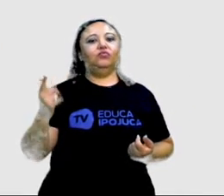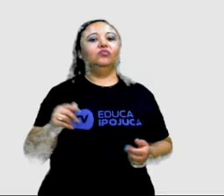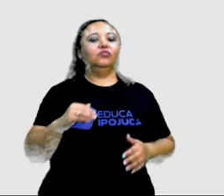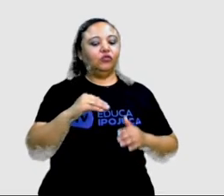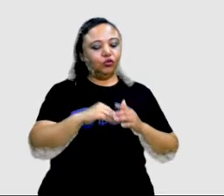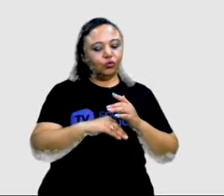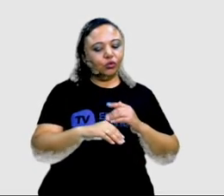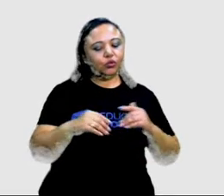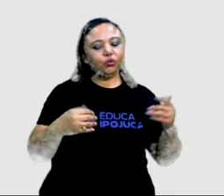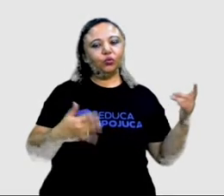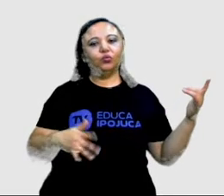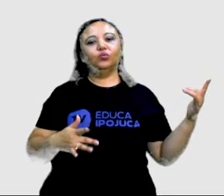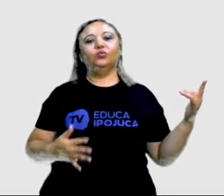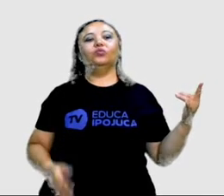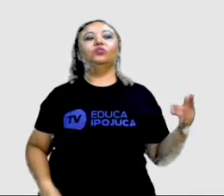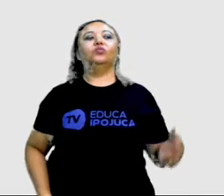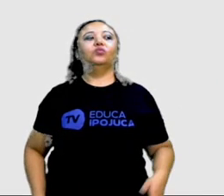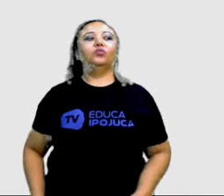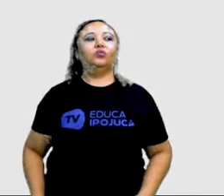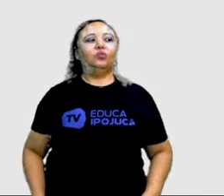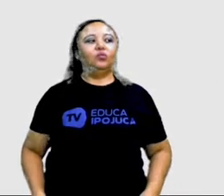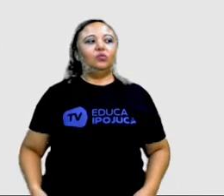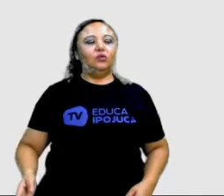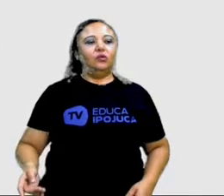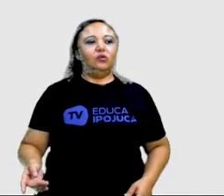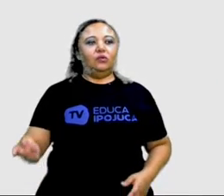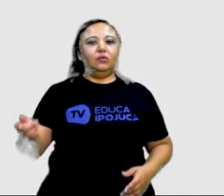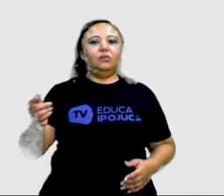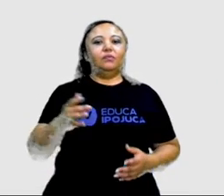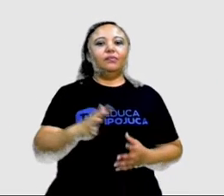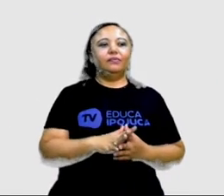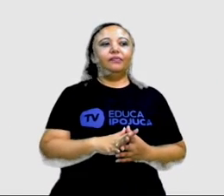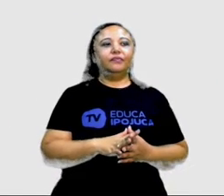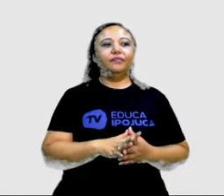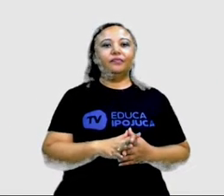vou me esconder ali, pego carona, depois volto na mesma carona.